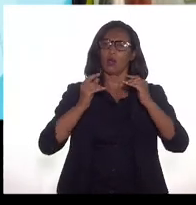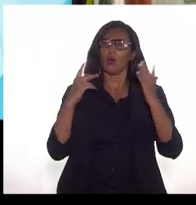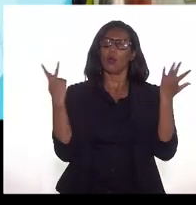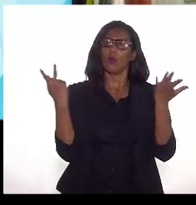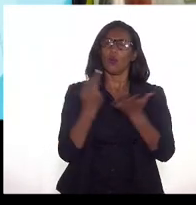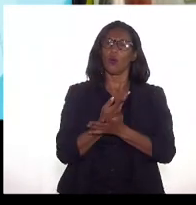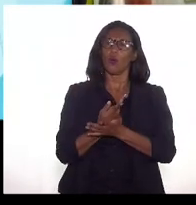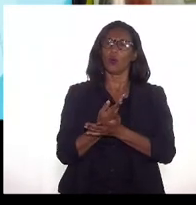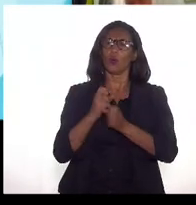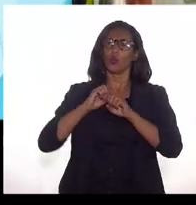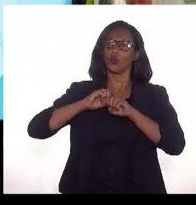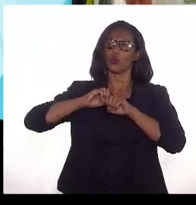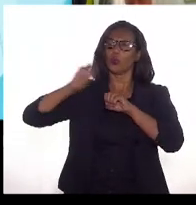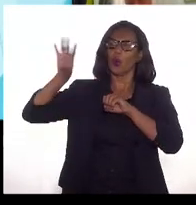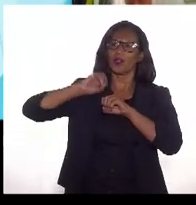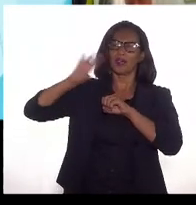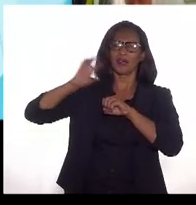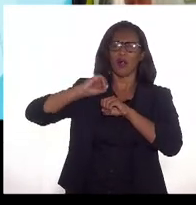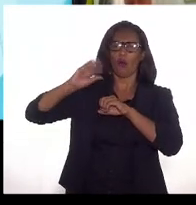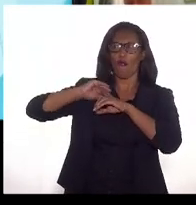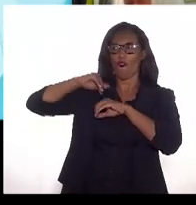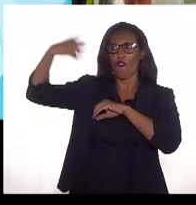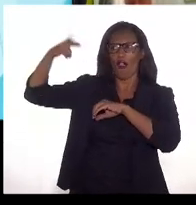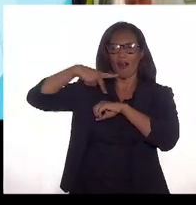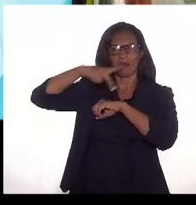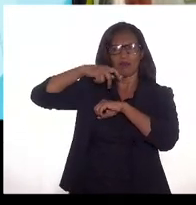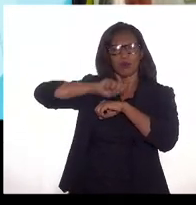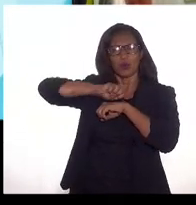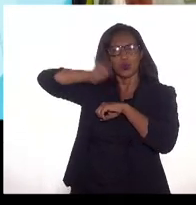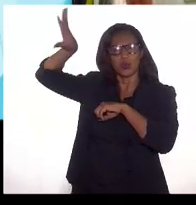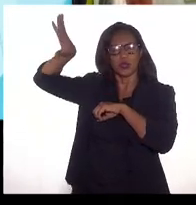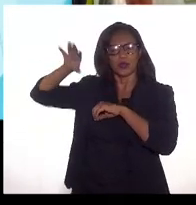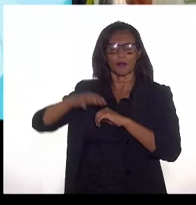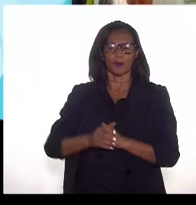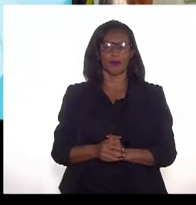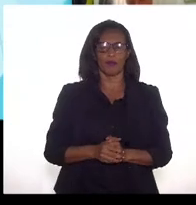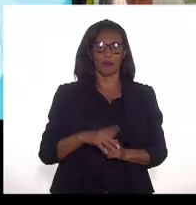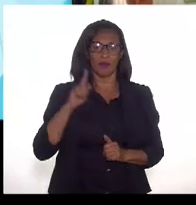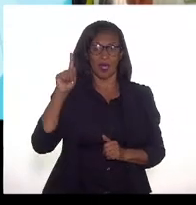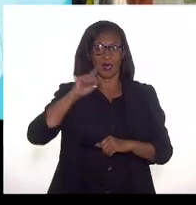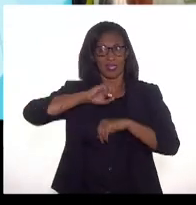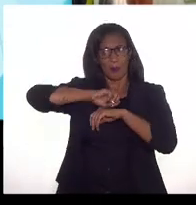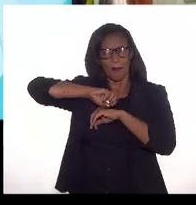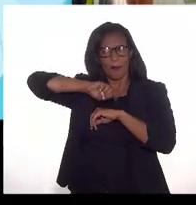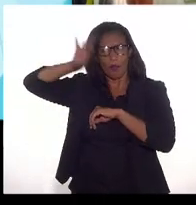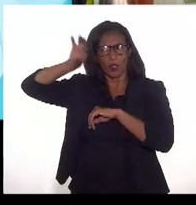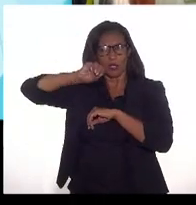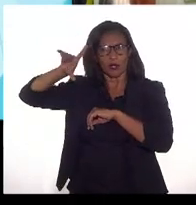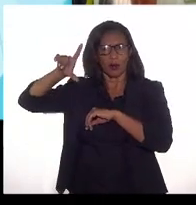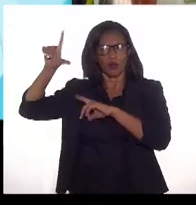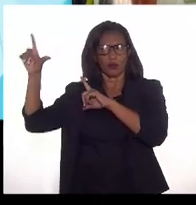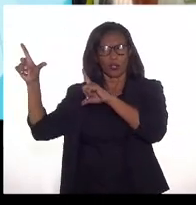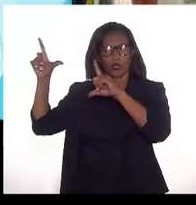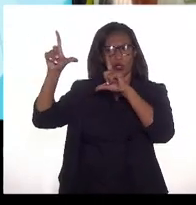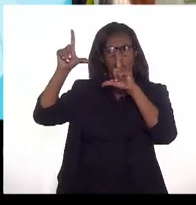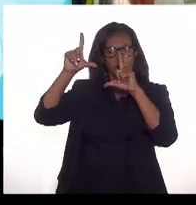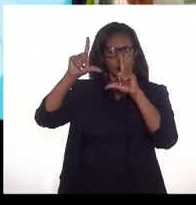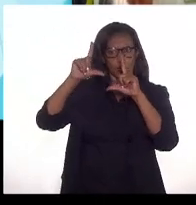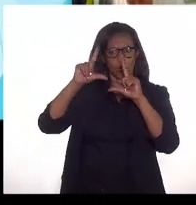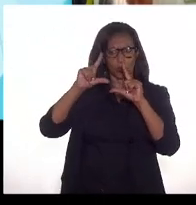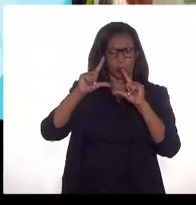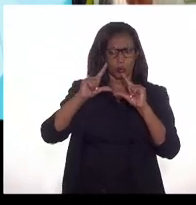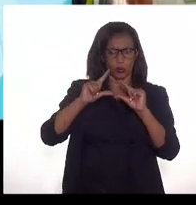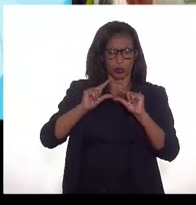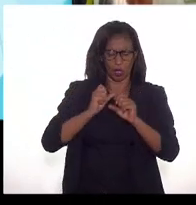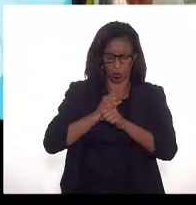começamos o ano com uma importação mais elevada, essa importação se reduziu em meados do ano e